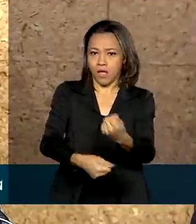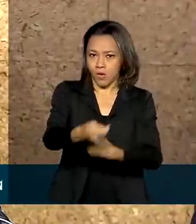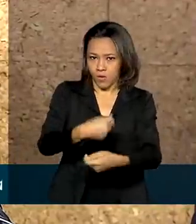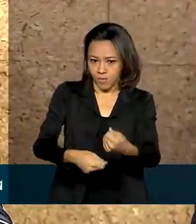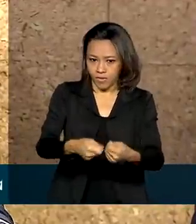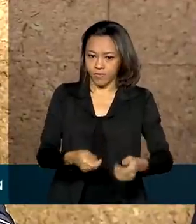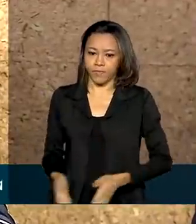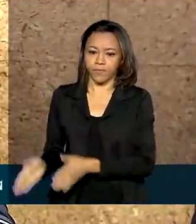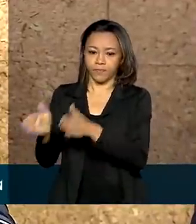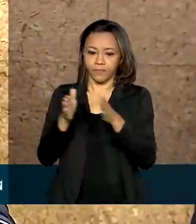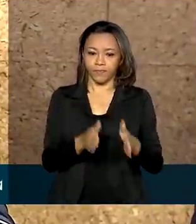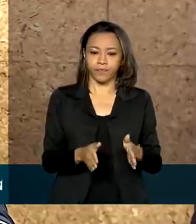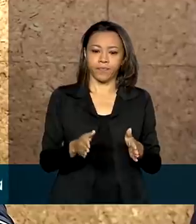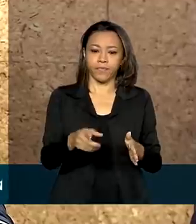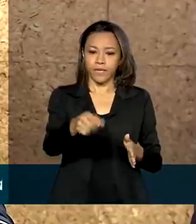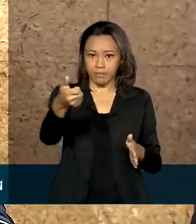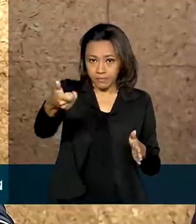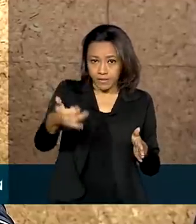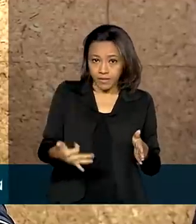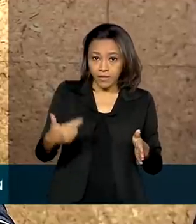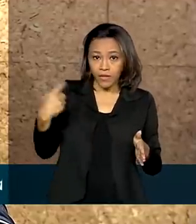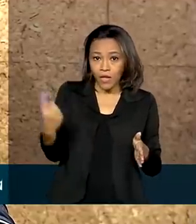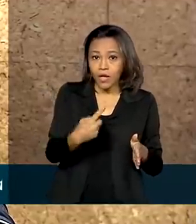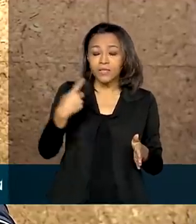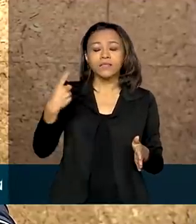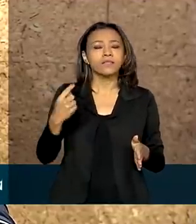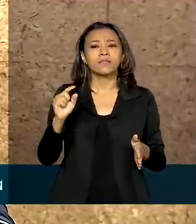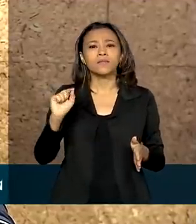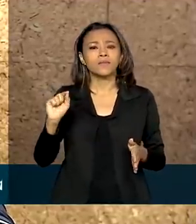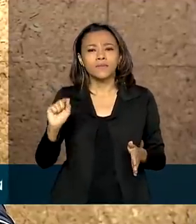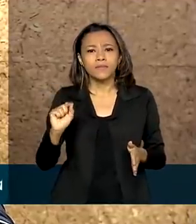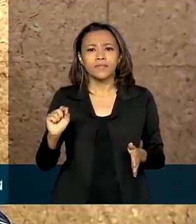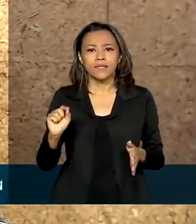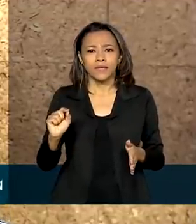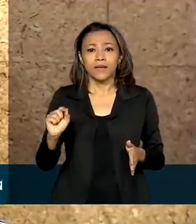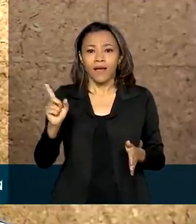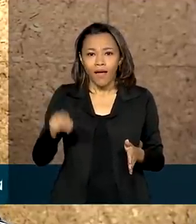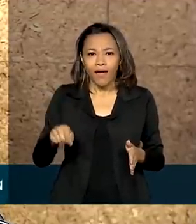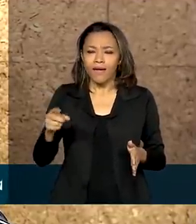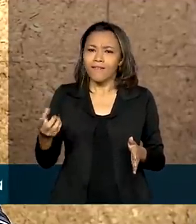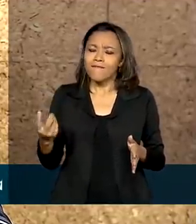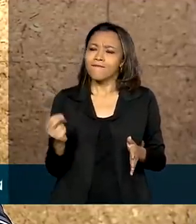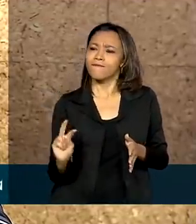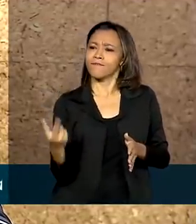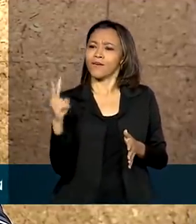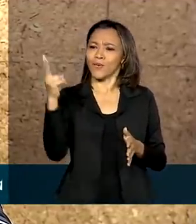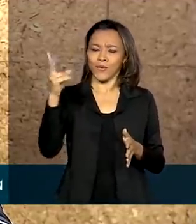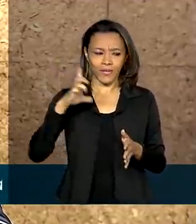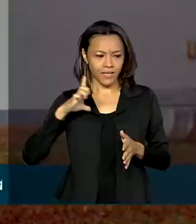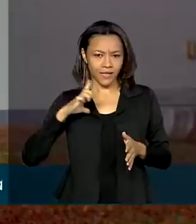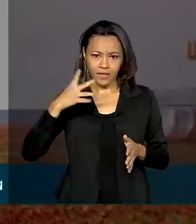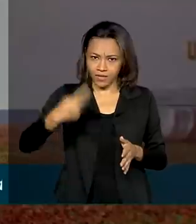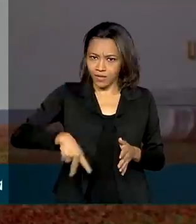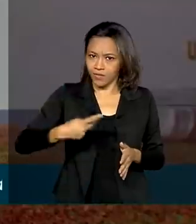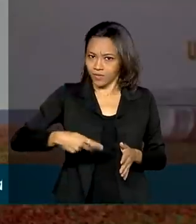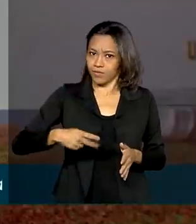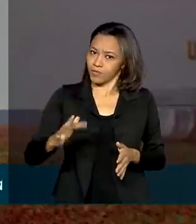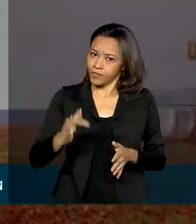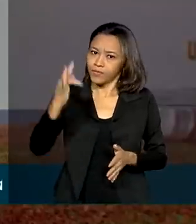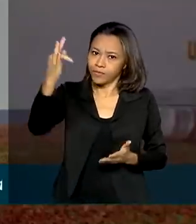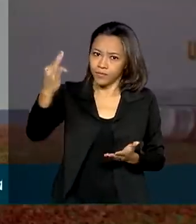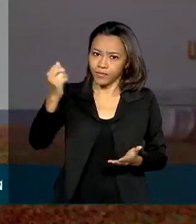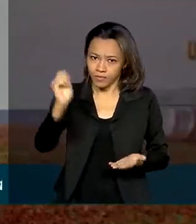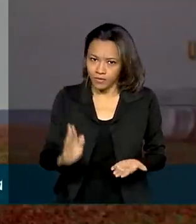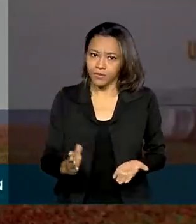sonhamos, apesar do ministro, mais do que com a morte, realmente agregar valor naquilo que nós temos para o futuro. O programa